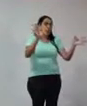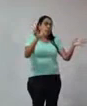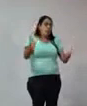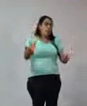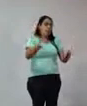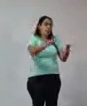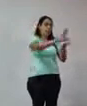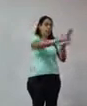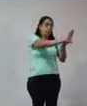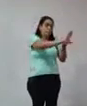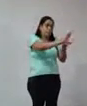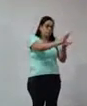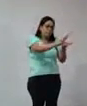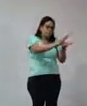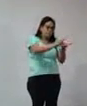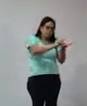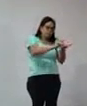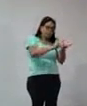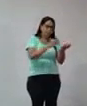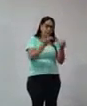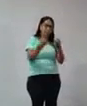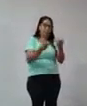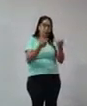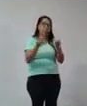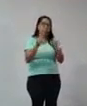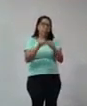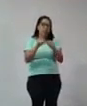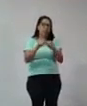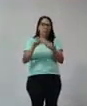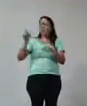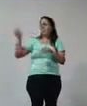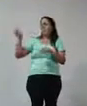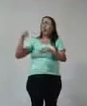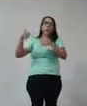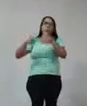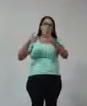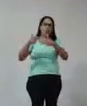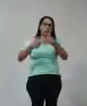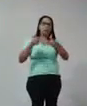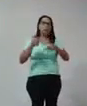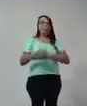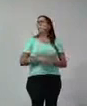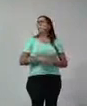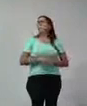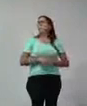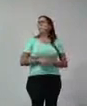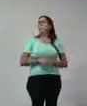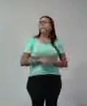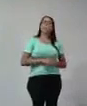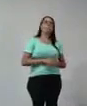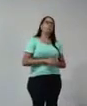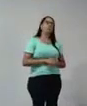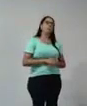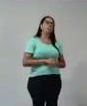reproduzir um dos módulos e dizer como. É mais ou menos isso que a gente queria, porque é muito incrível isso aqui.